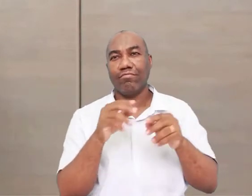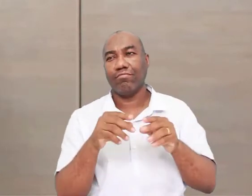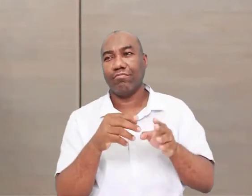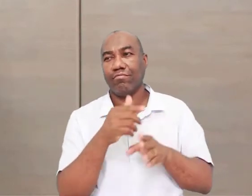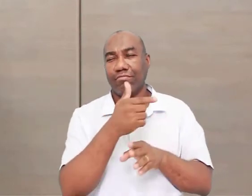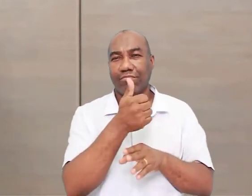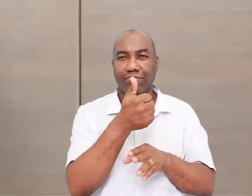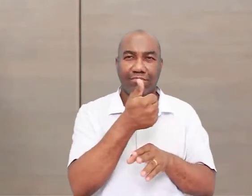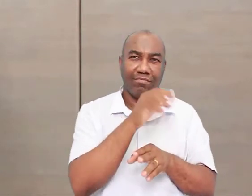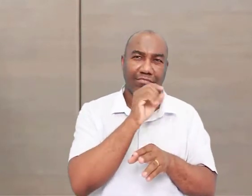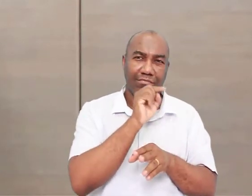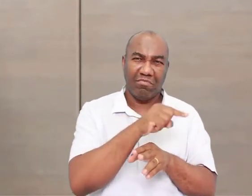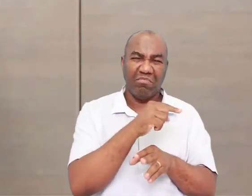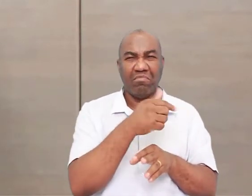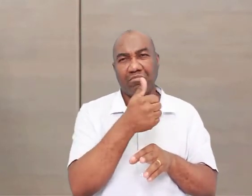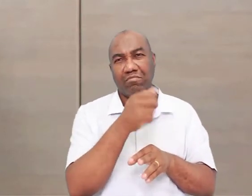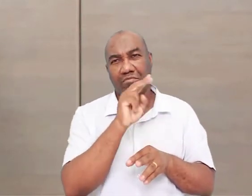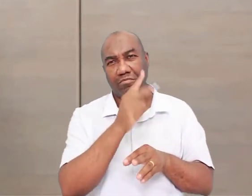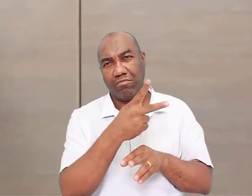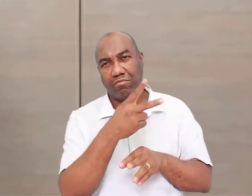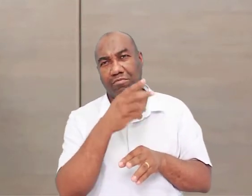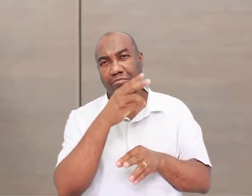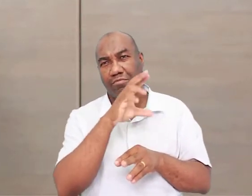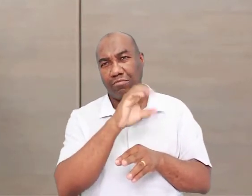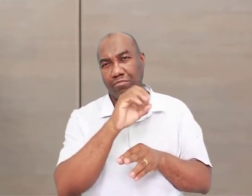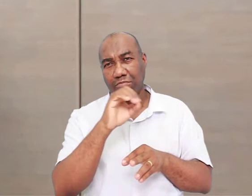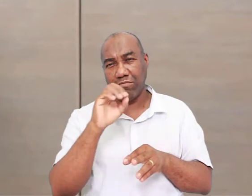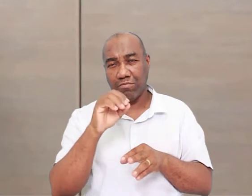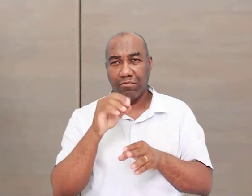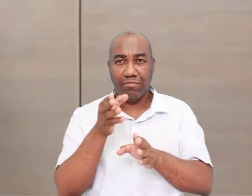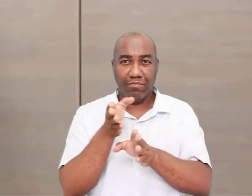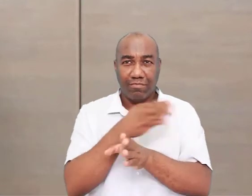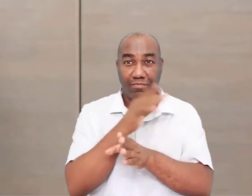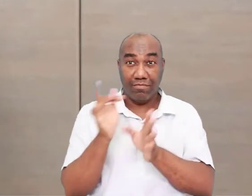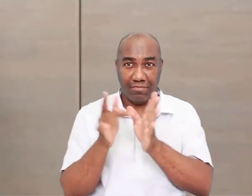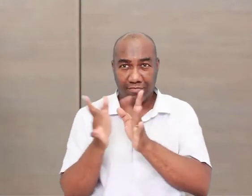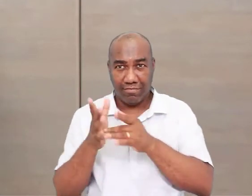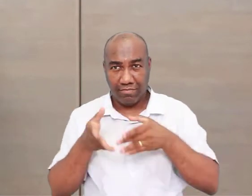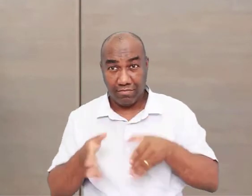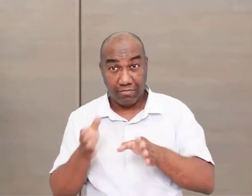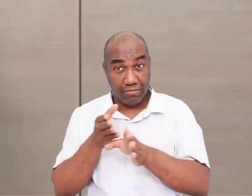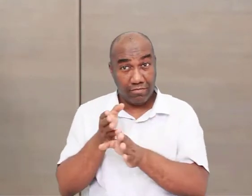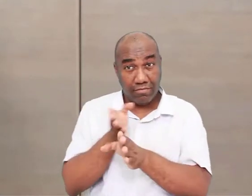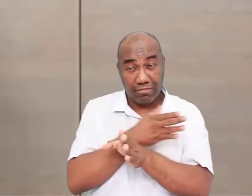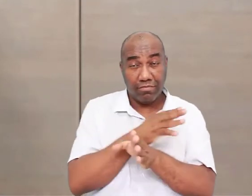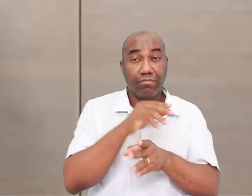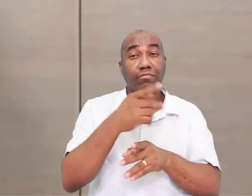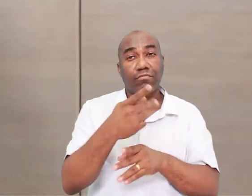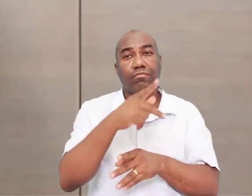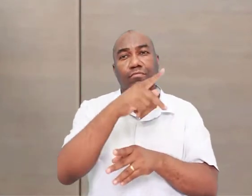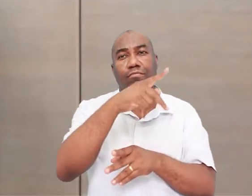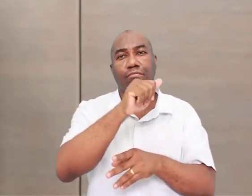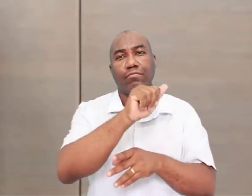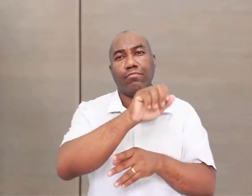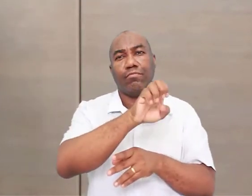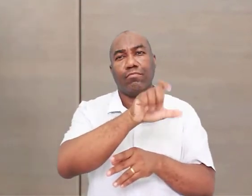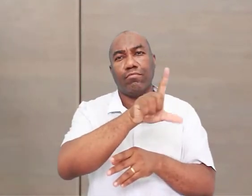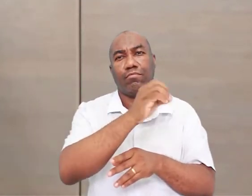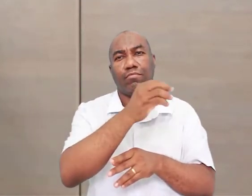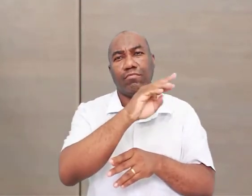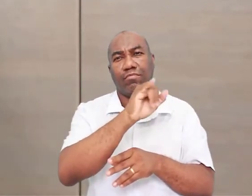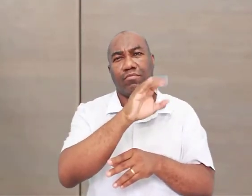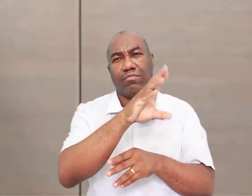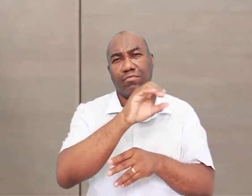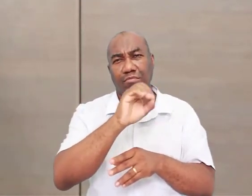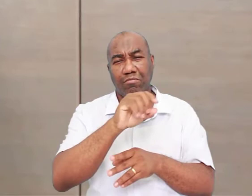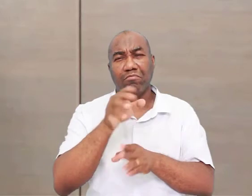12 mil anos antes de Cristo, nessa fase entre 10 e 12 mil anos antes de Cristo, a gente fala de Paleolítico Inferior e Neolítico Superior,